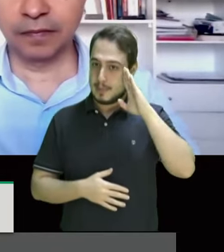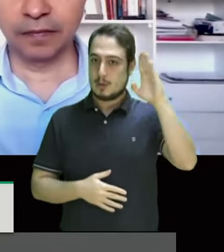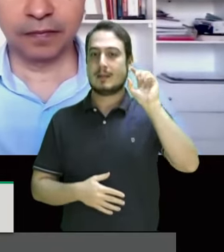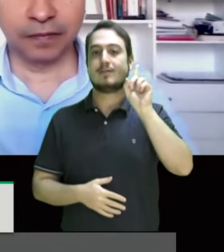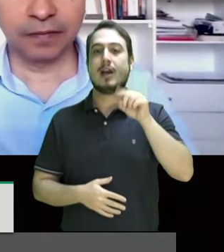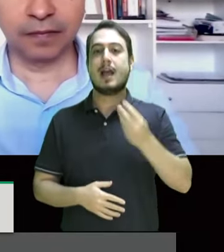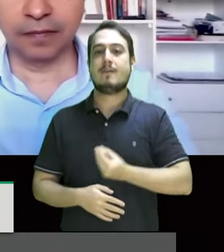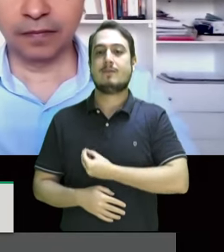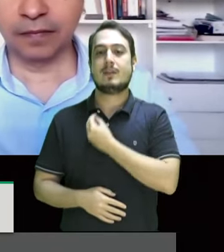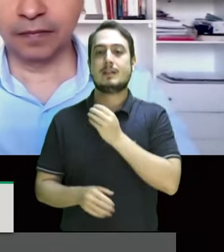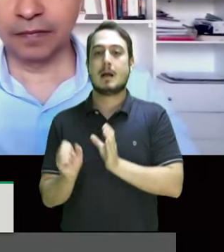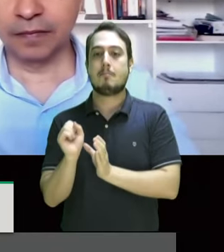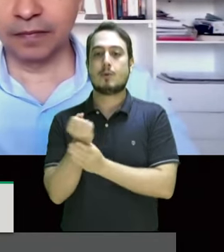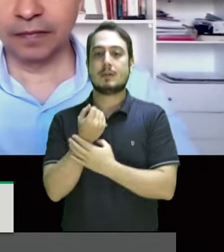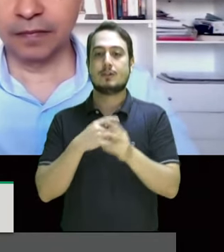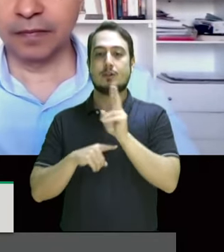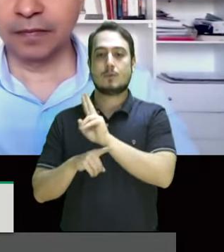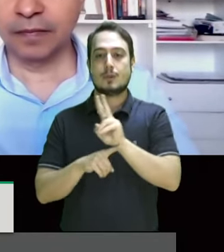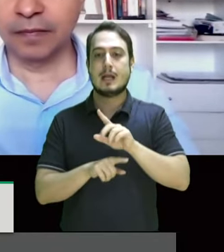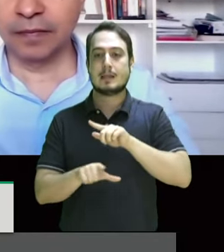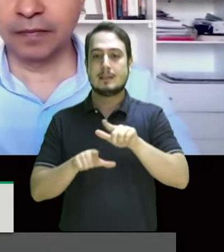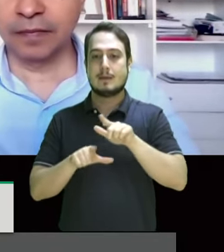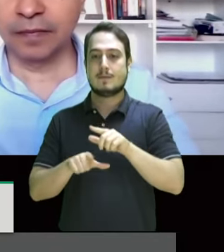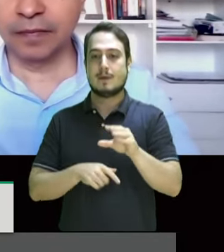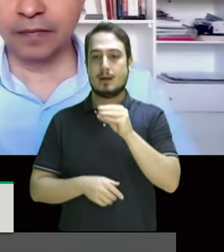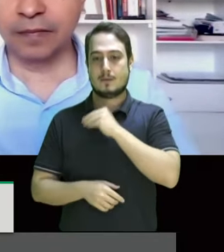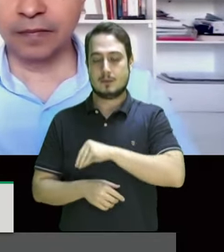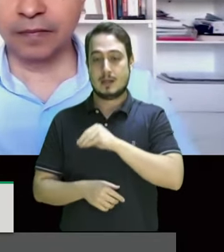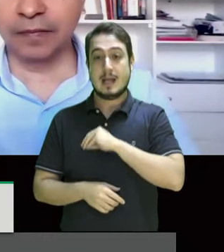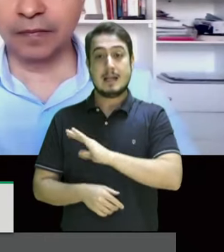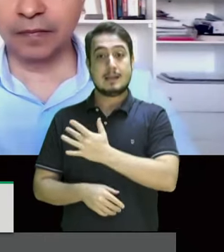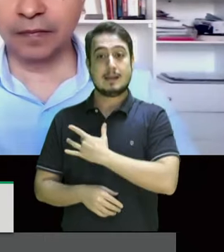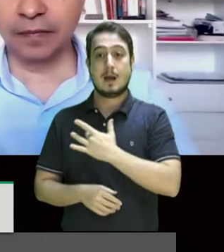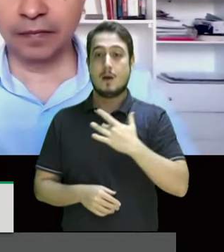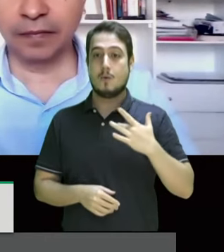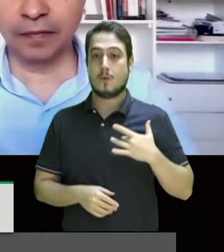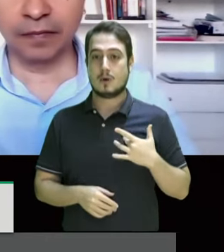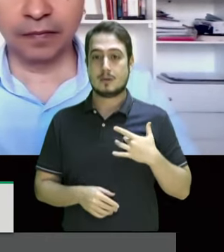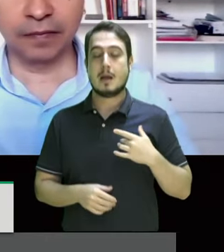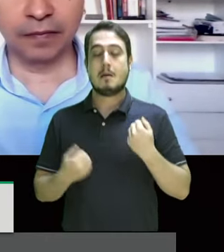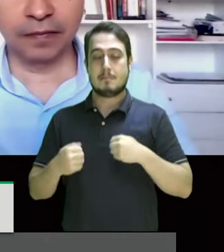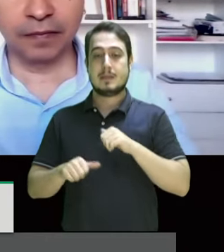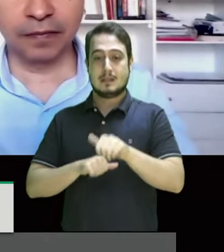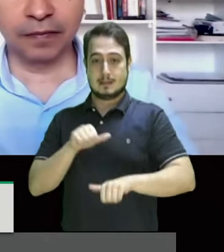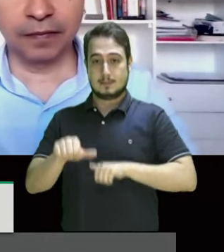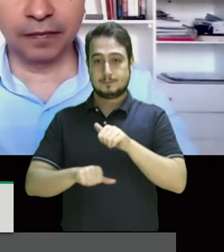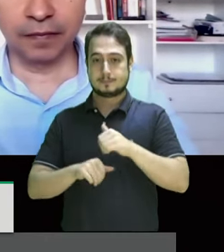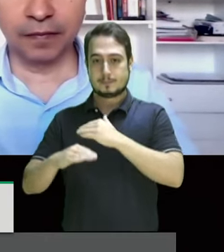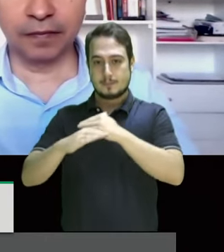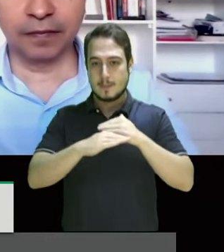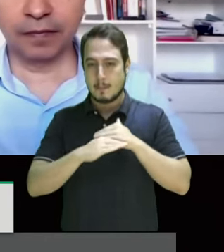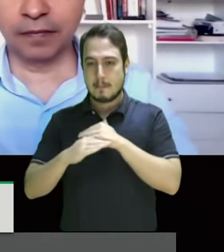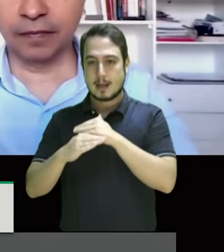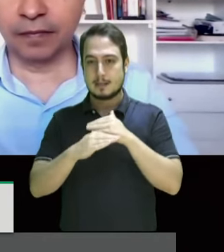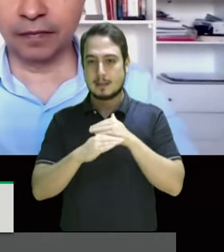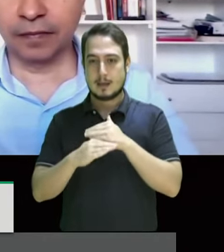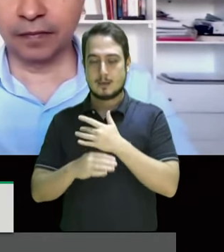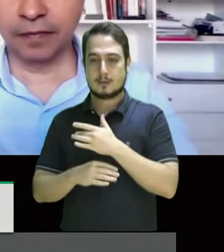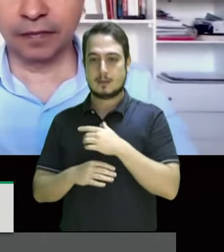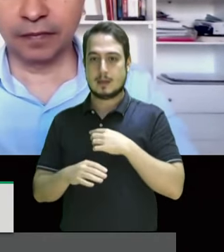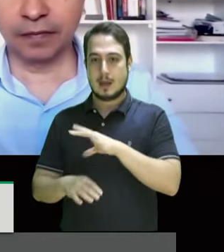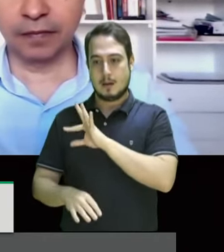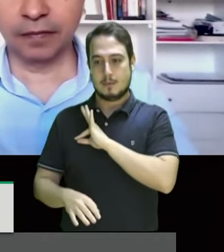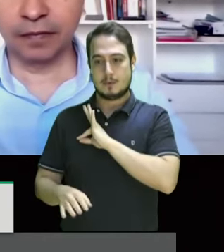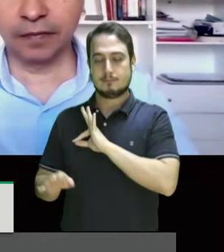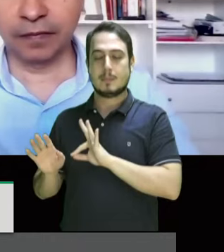proteção cuidado trabalho e renda saúde as mudanças dos padrões de abordagem da polícia